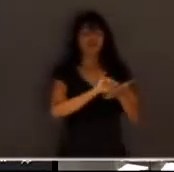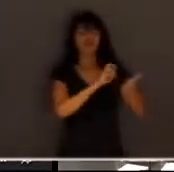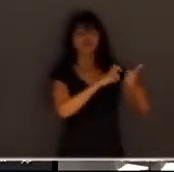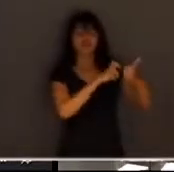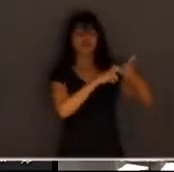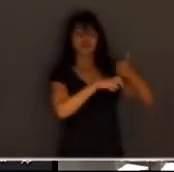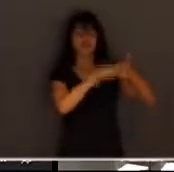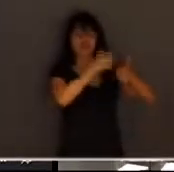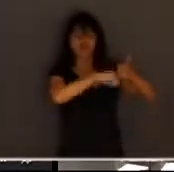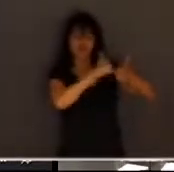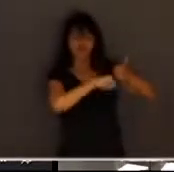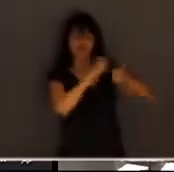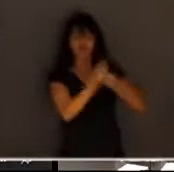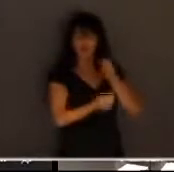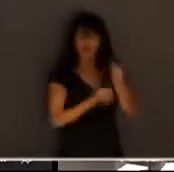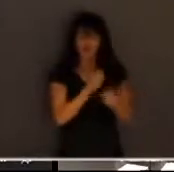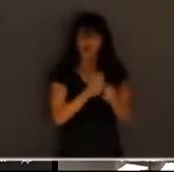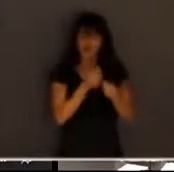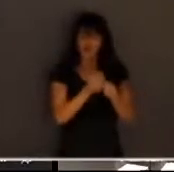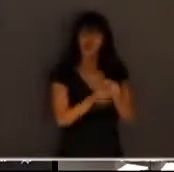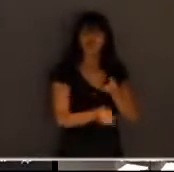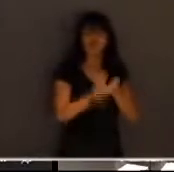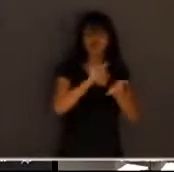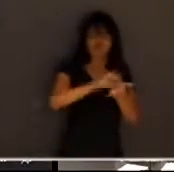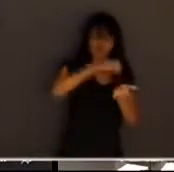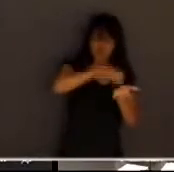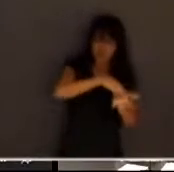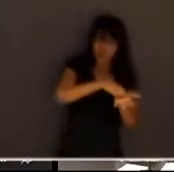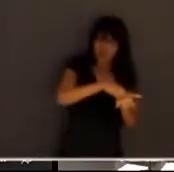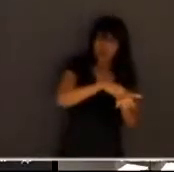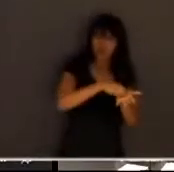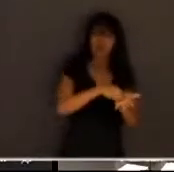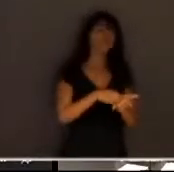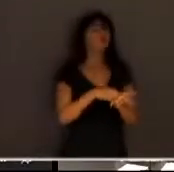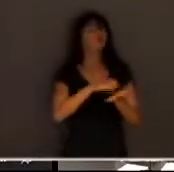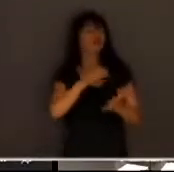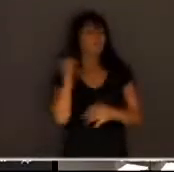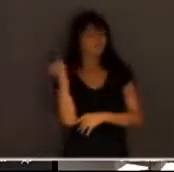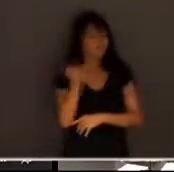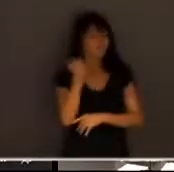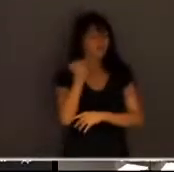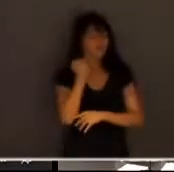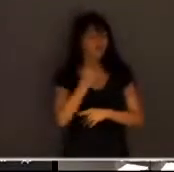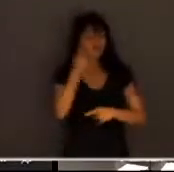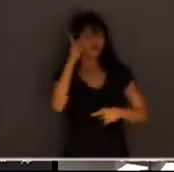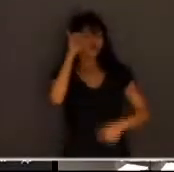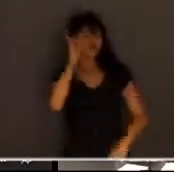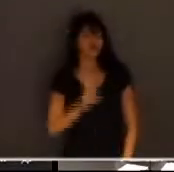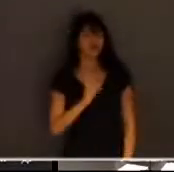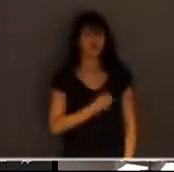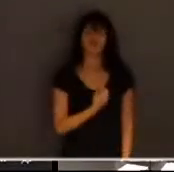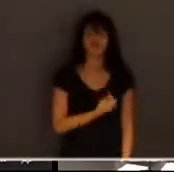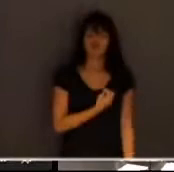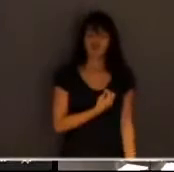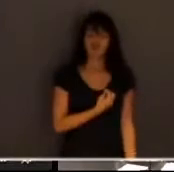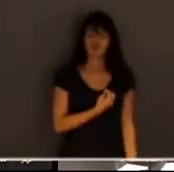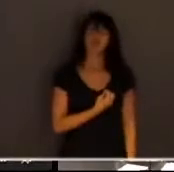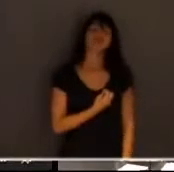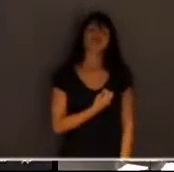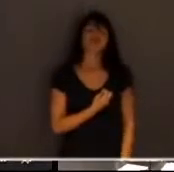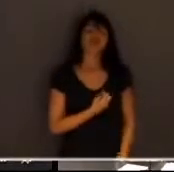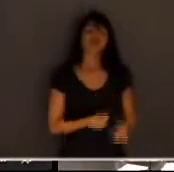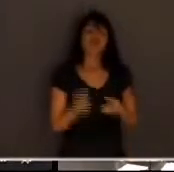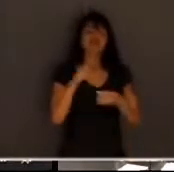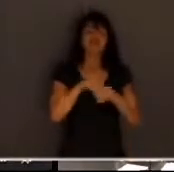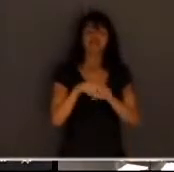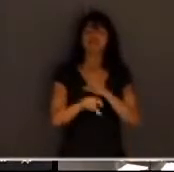levanta como uma instituição garantia do direito à vida dentro da sistemática da